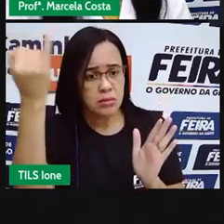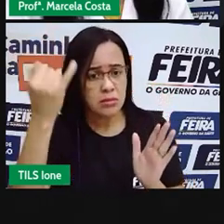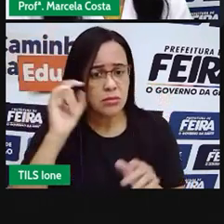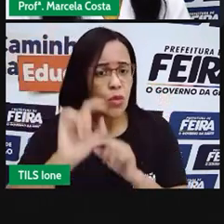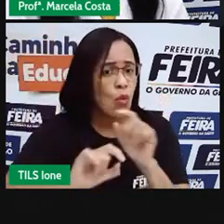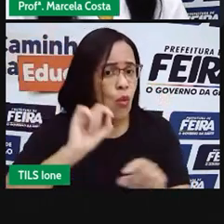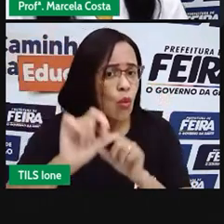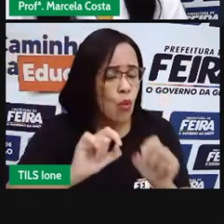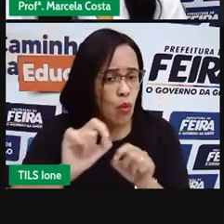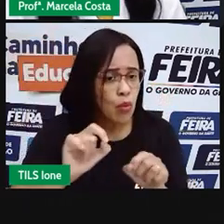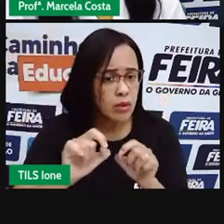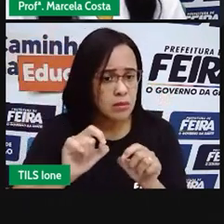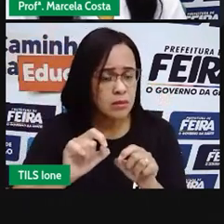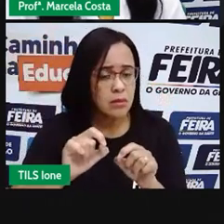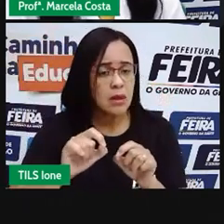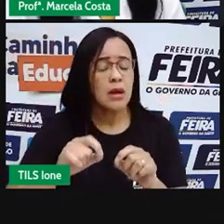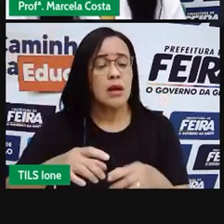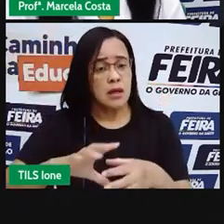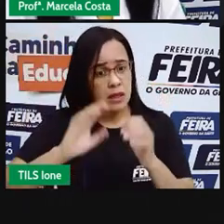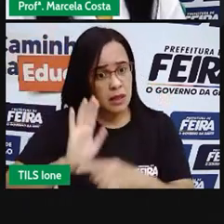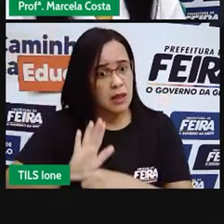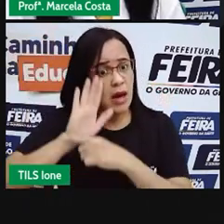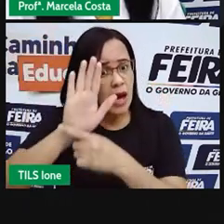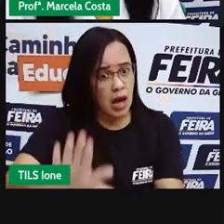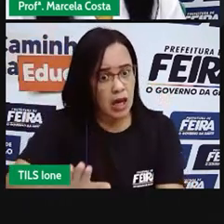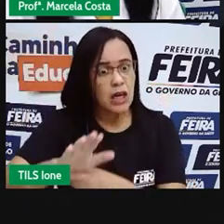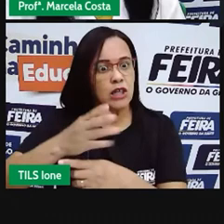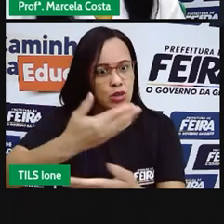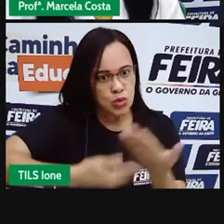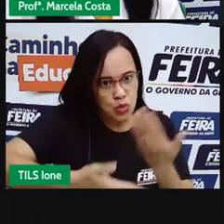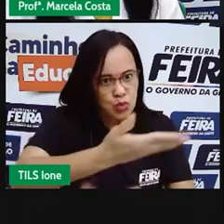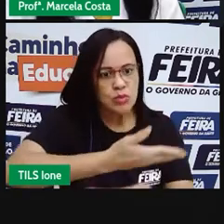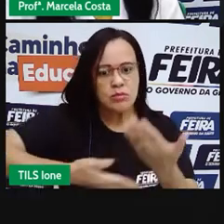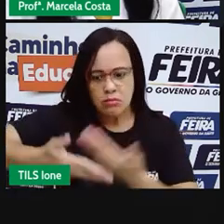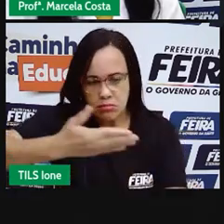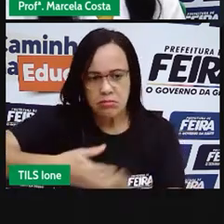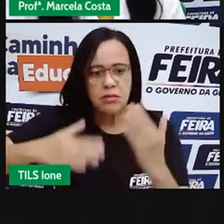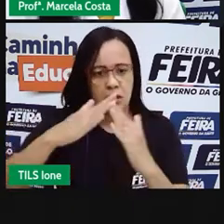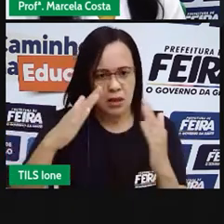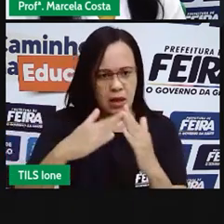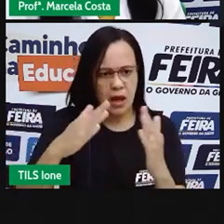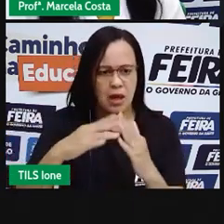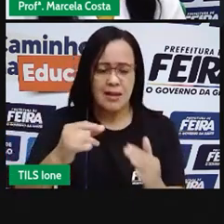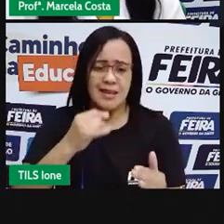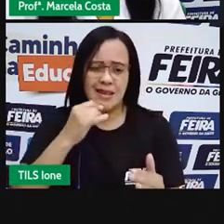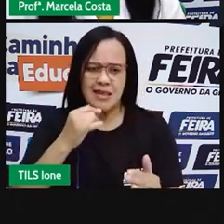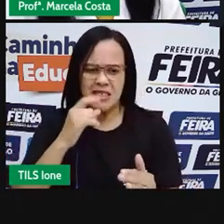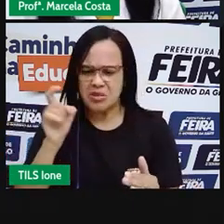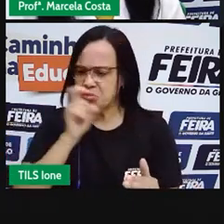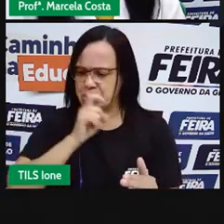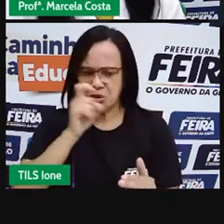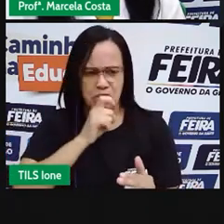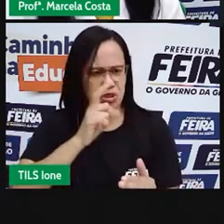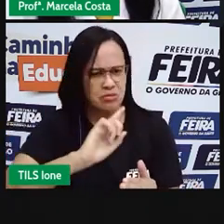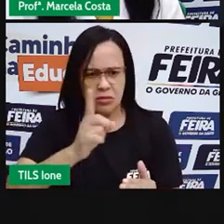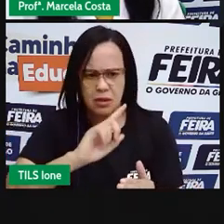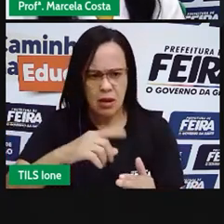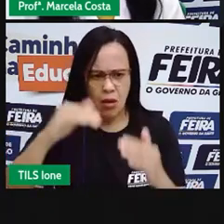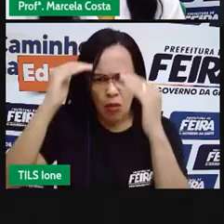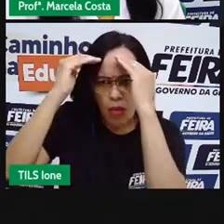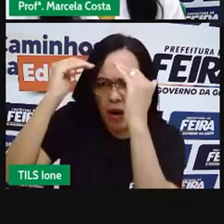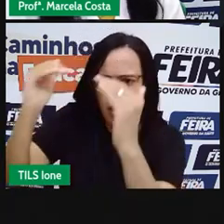para convivir, como não mentir, ter respeito pelo próximo,